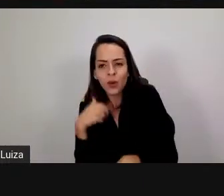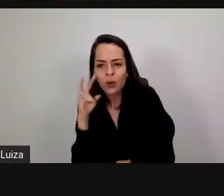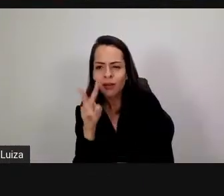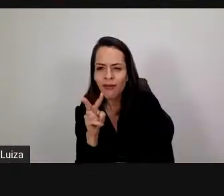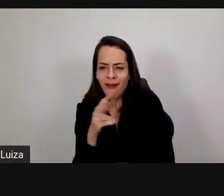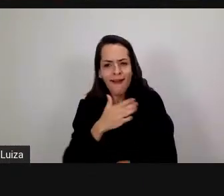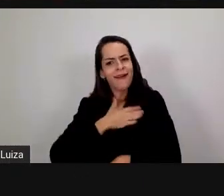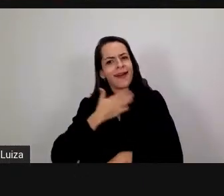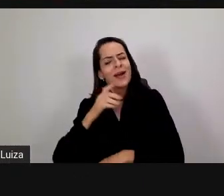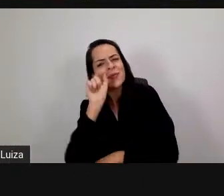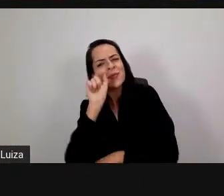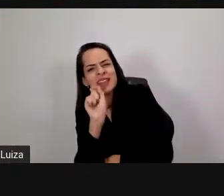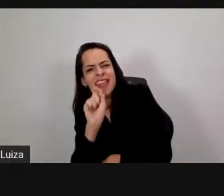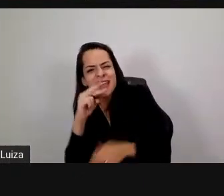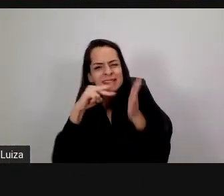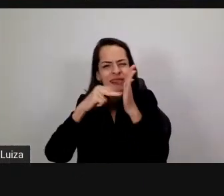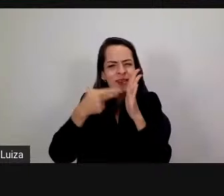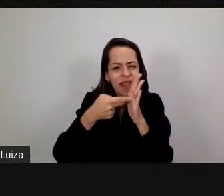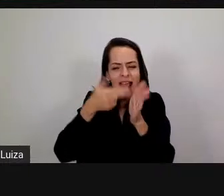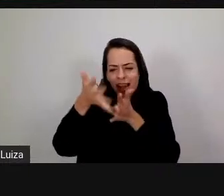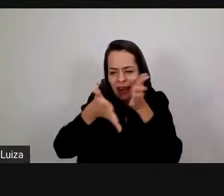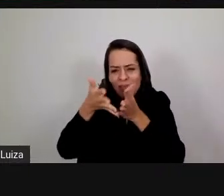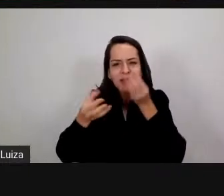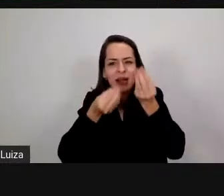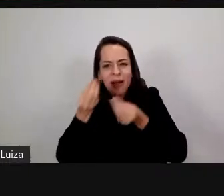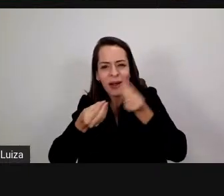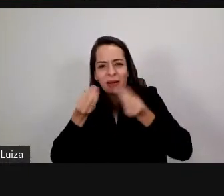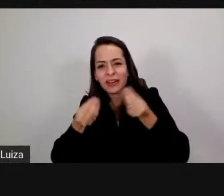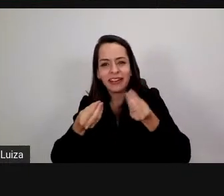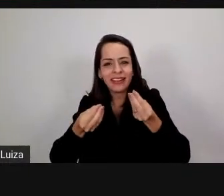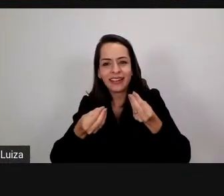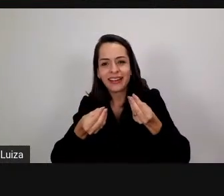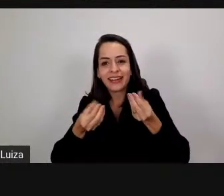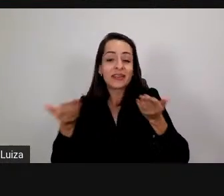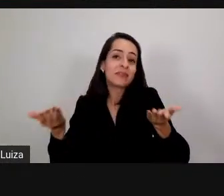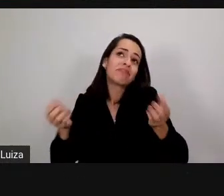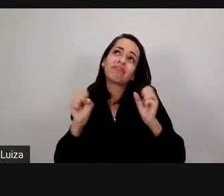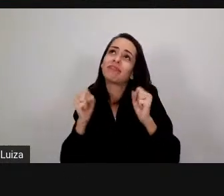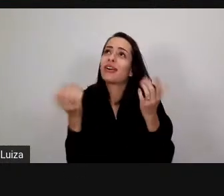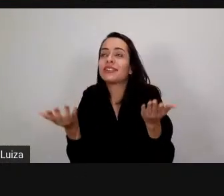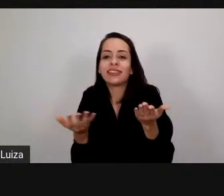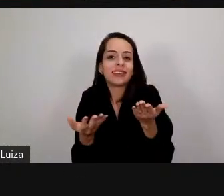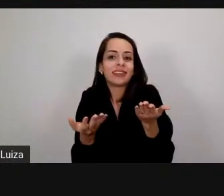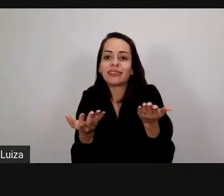nisso não sei pra gente Luísa qual que é o sinal pra Caracas